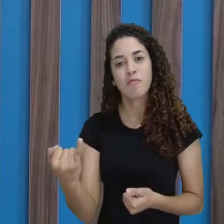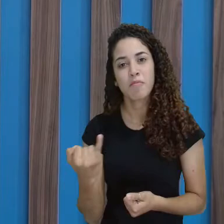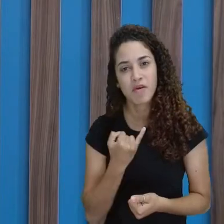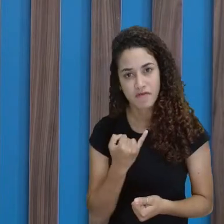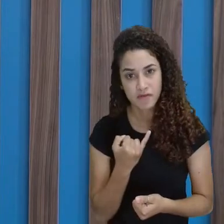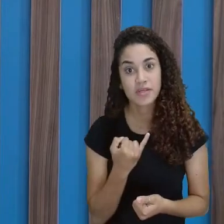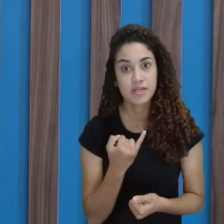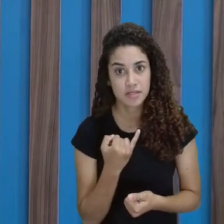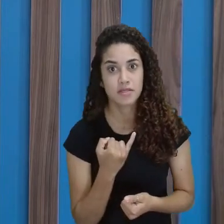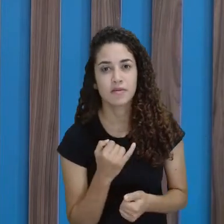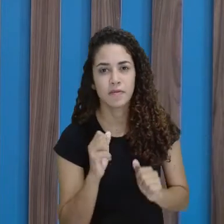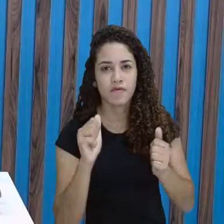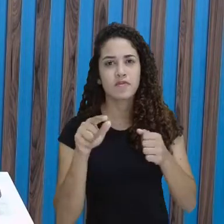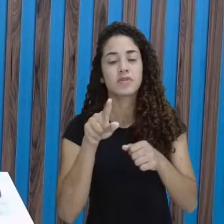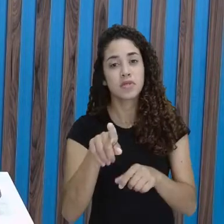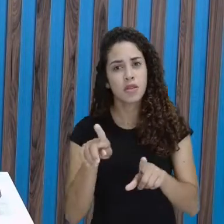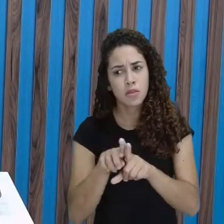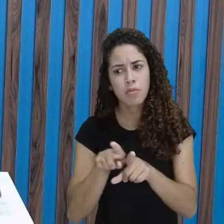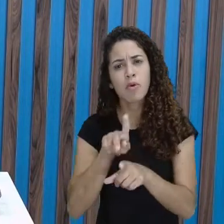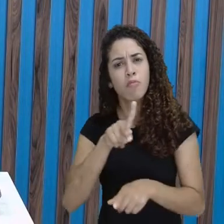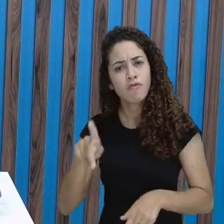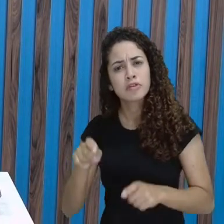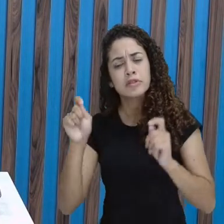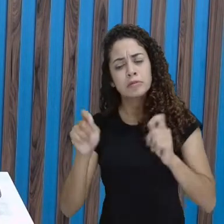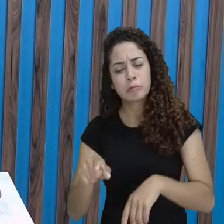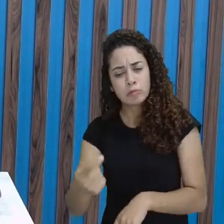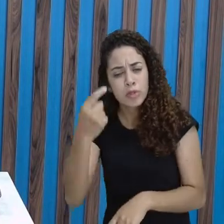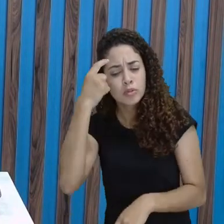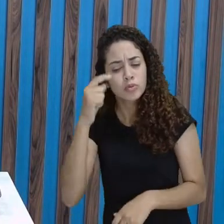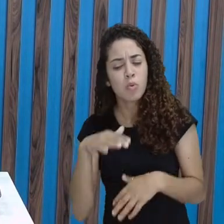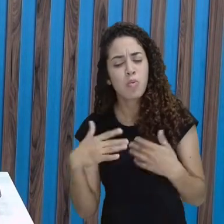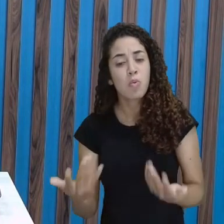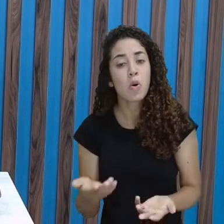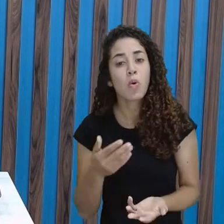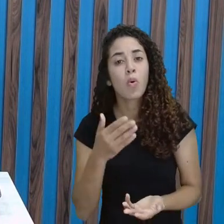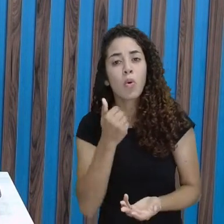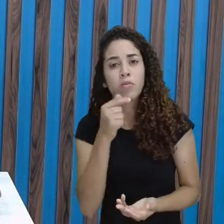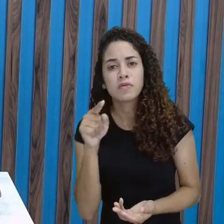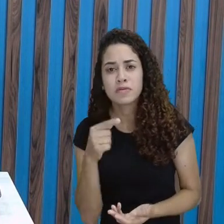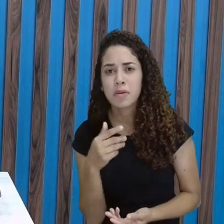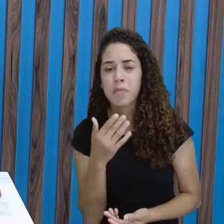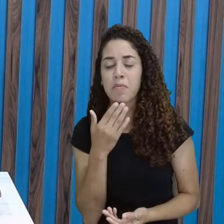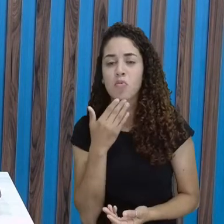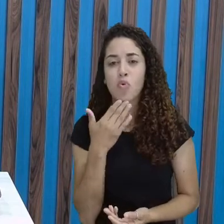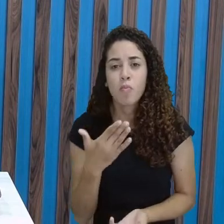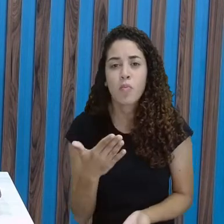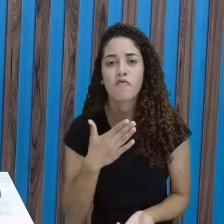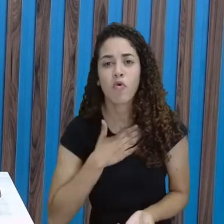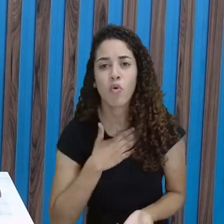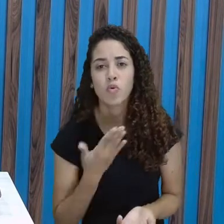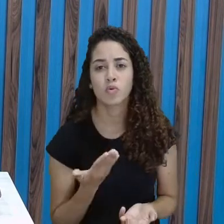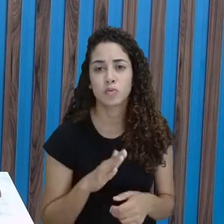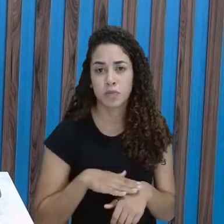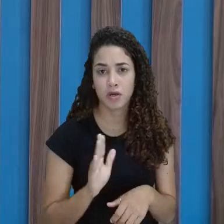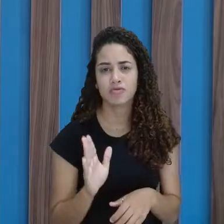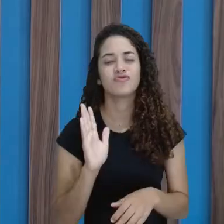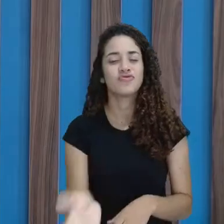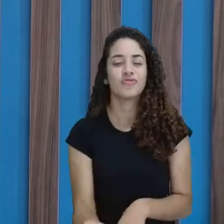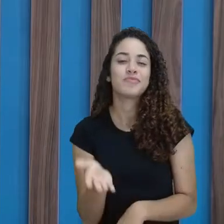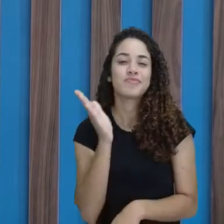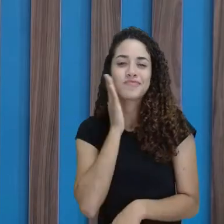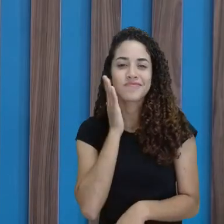aqui. vá pensando também você, professora Kátia, na sua comida preferida. Eu quero saber, viu? Ah, já pensei. Já pensou?